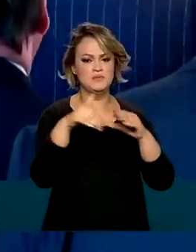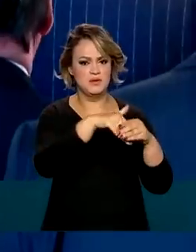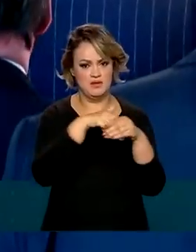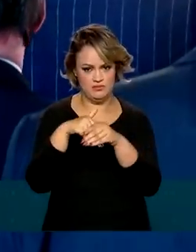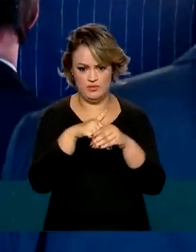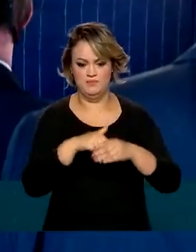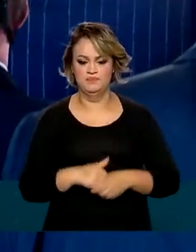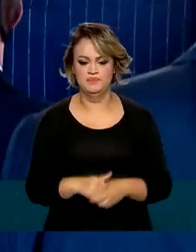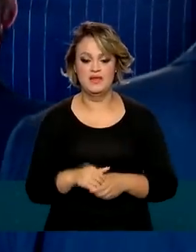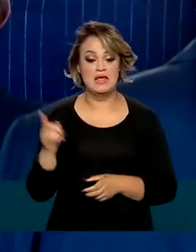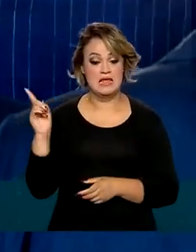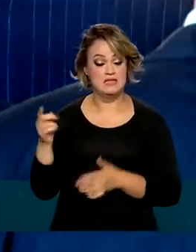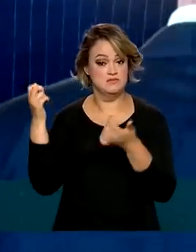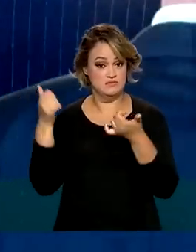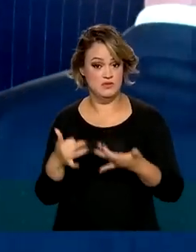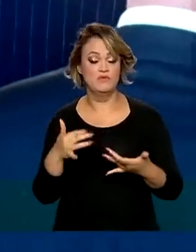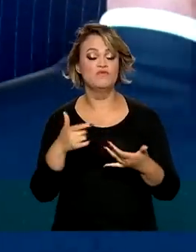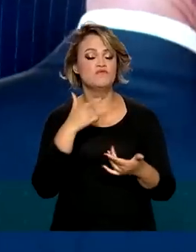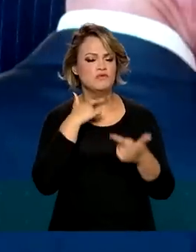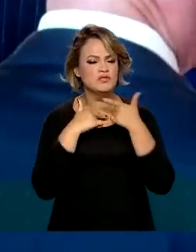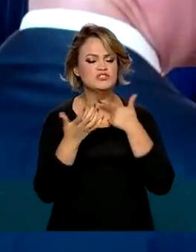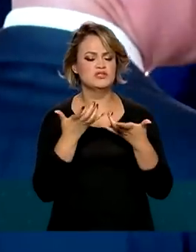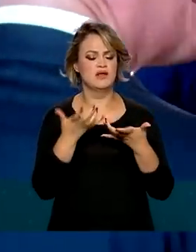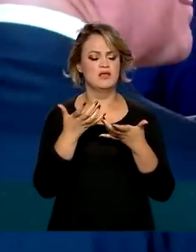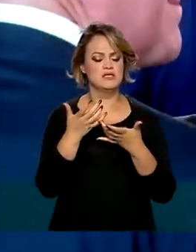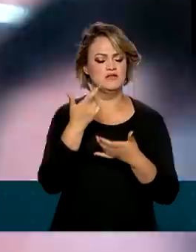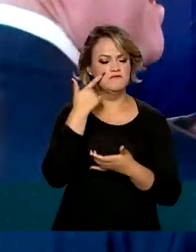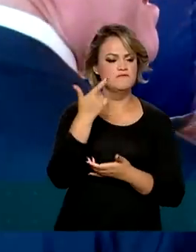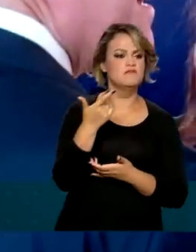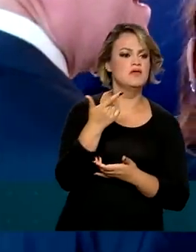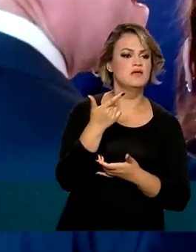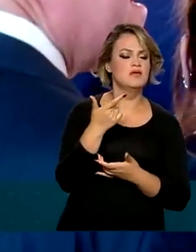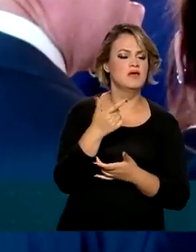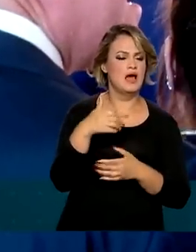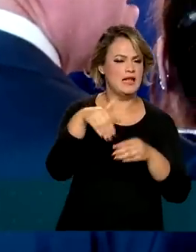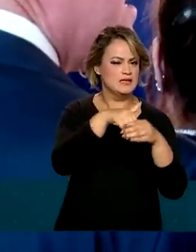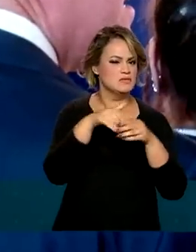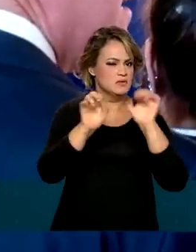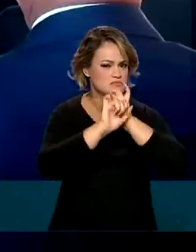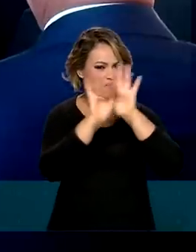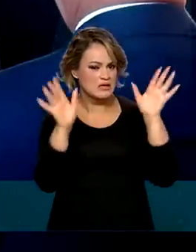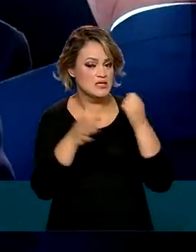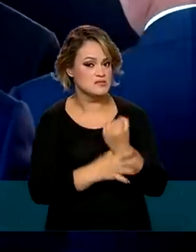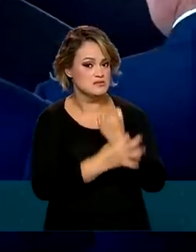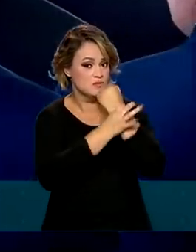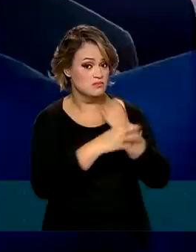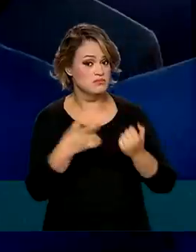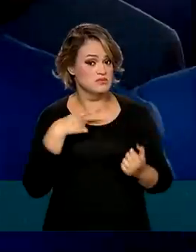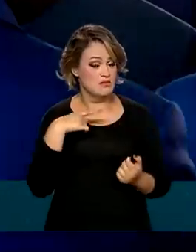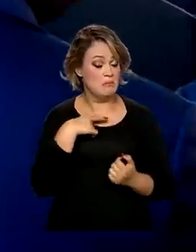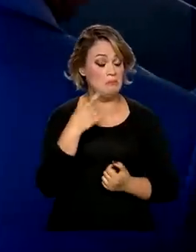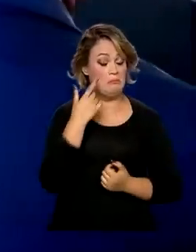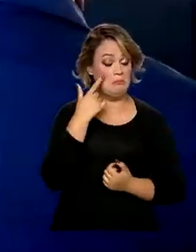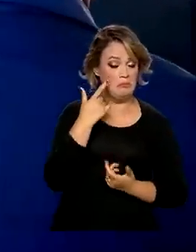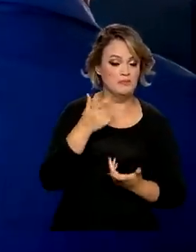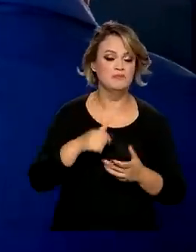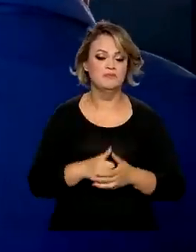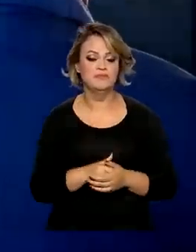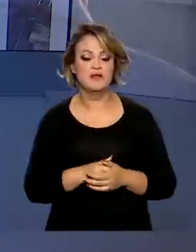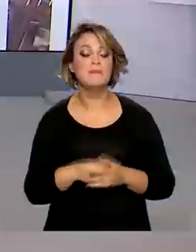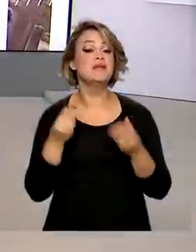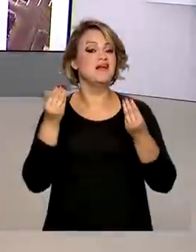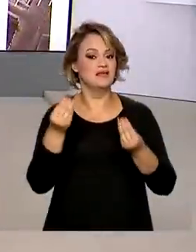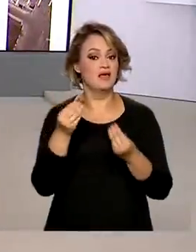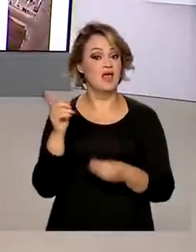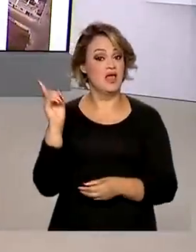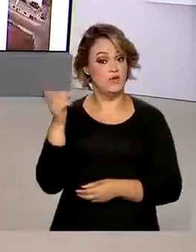em curso. Bolsonaro afirmou a vontade de aprimorar os padrões de transparência e segurança do processo eleitoral brasileiro. Isso para